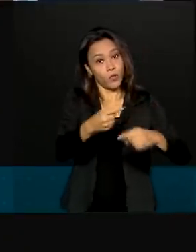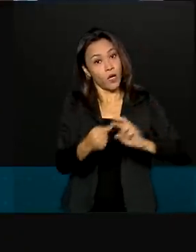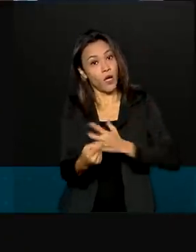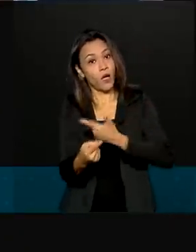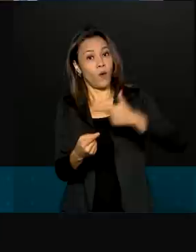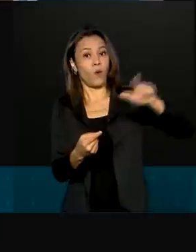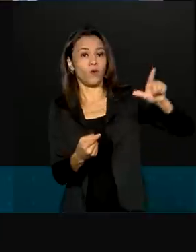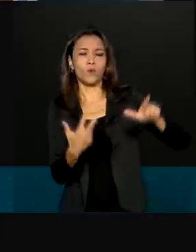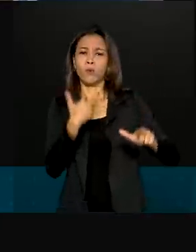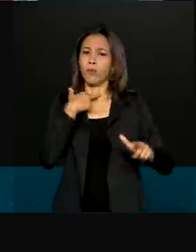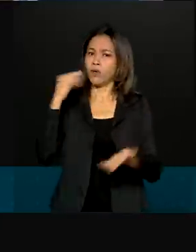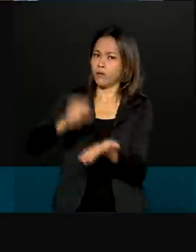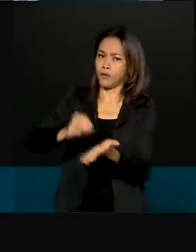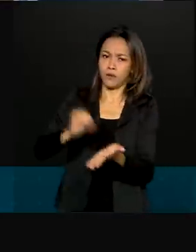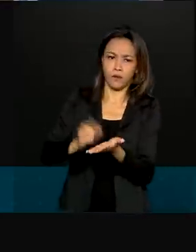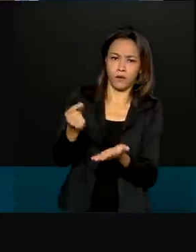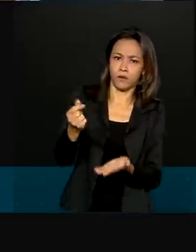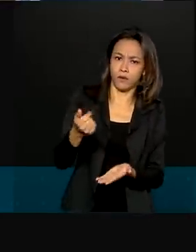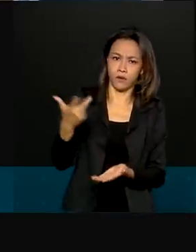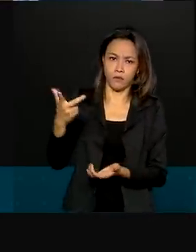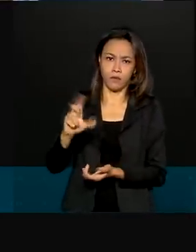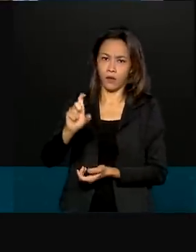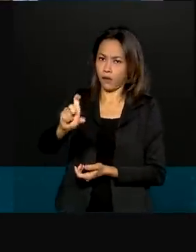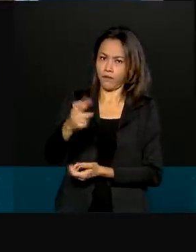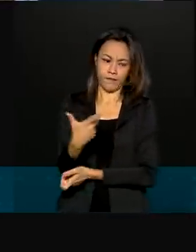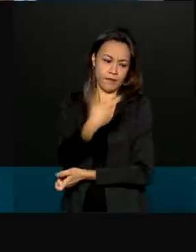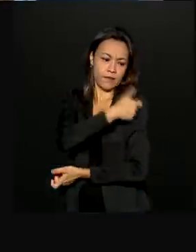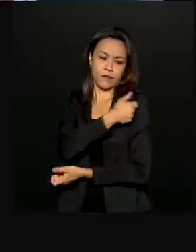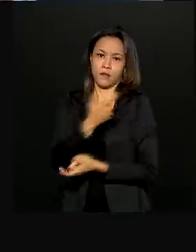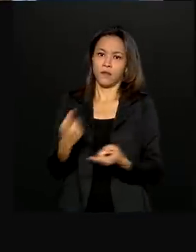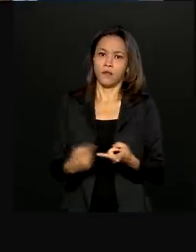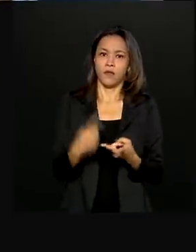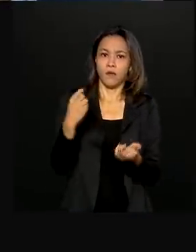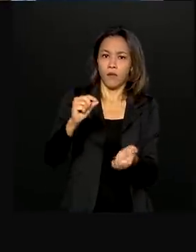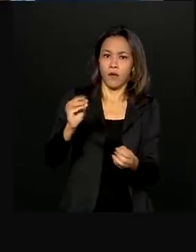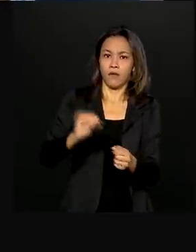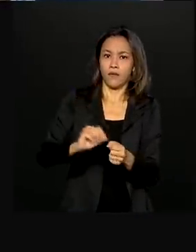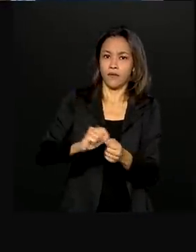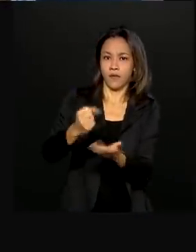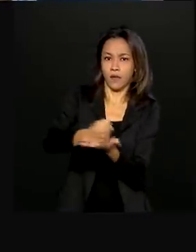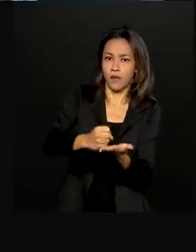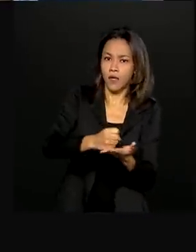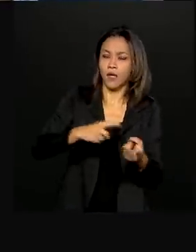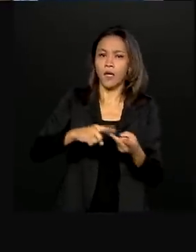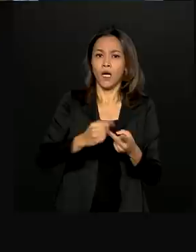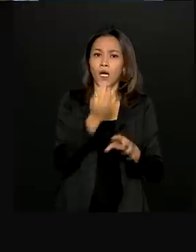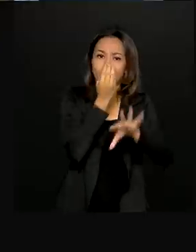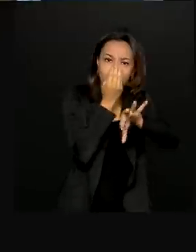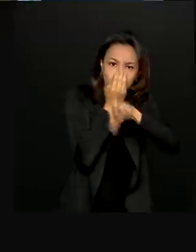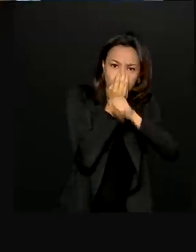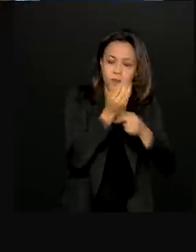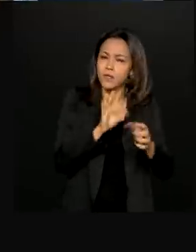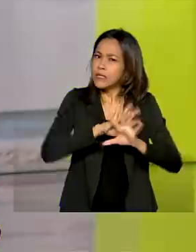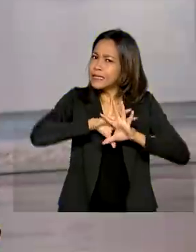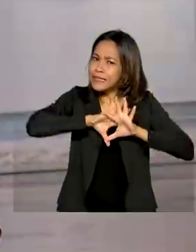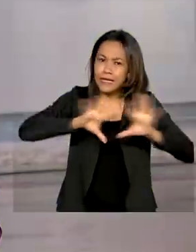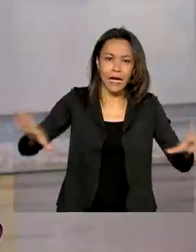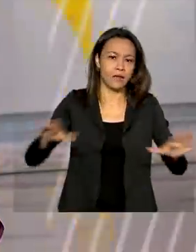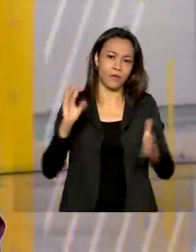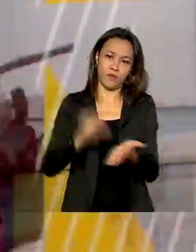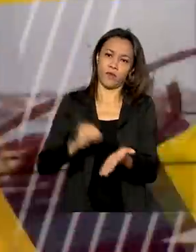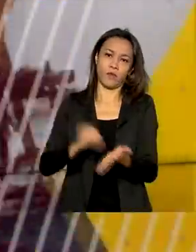para vacina, para fazer o anestésico, para entubar. Nada para a saúde pode faltar.